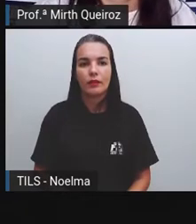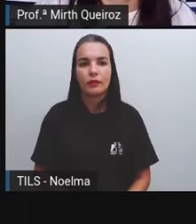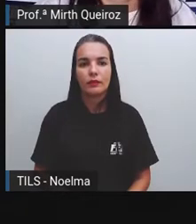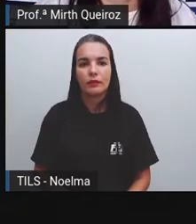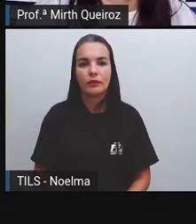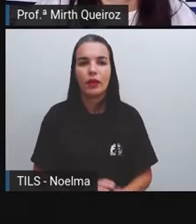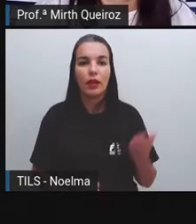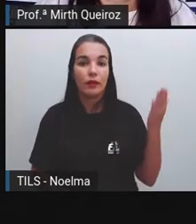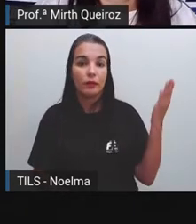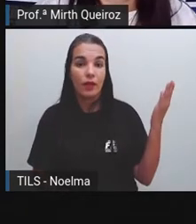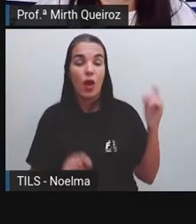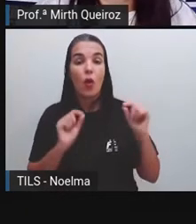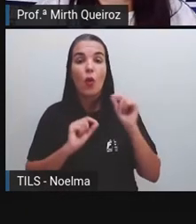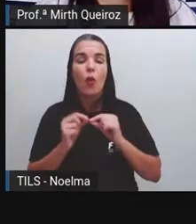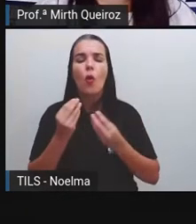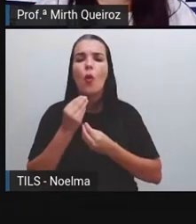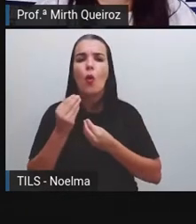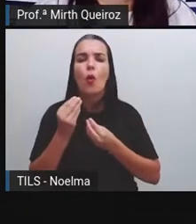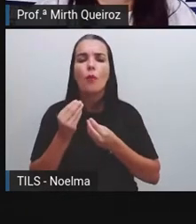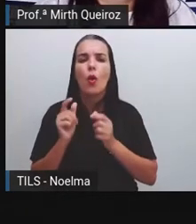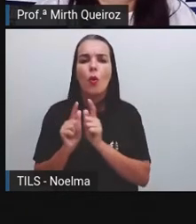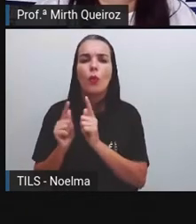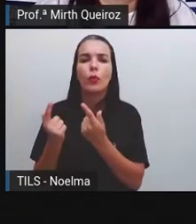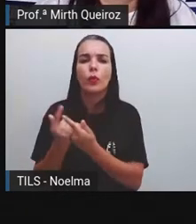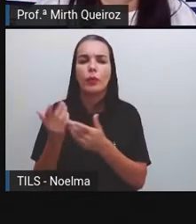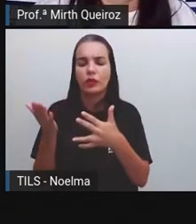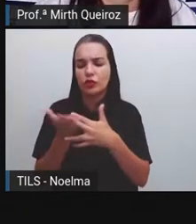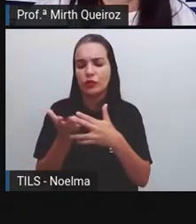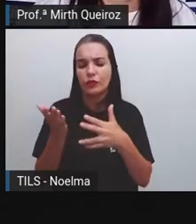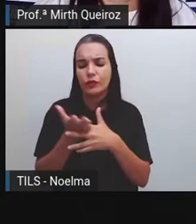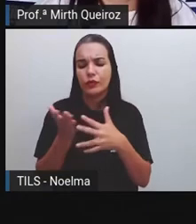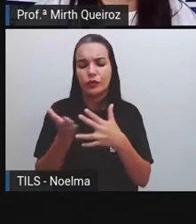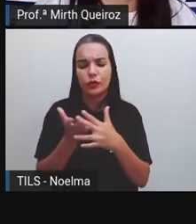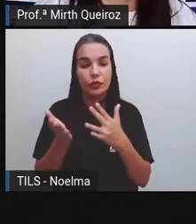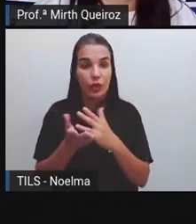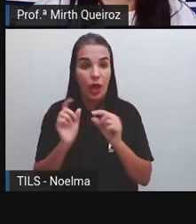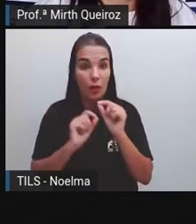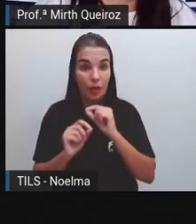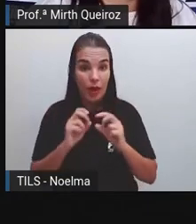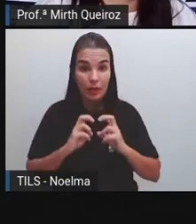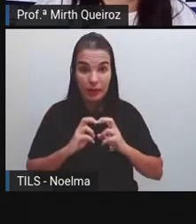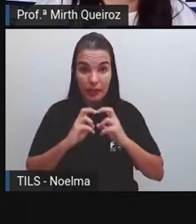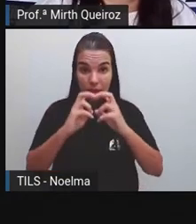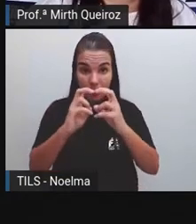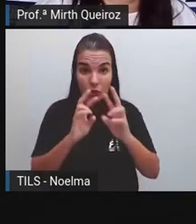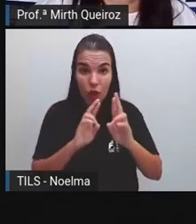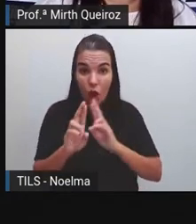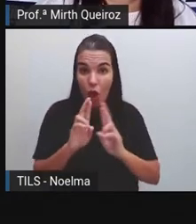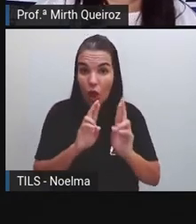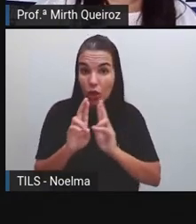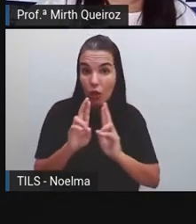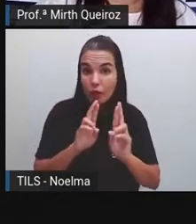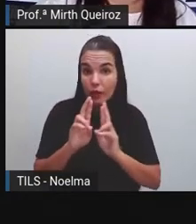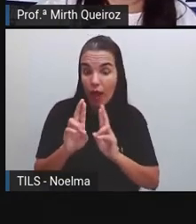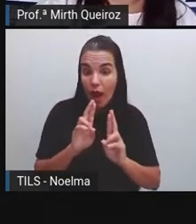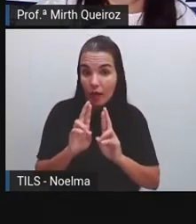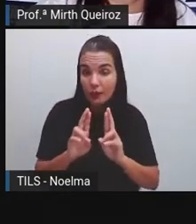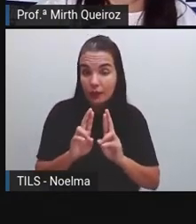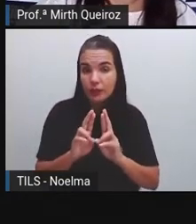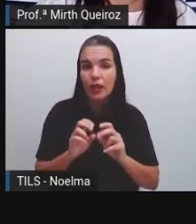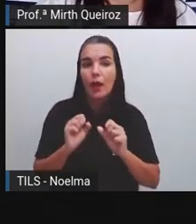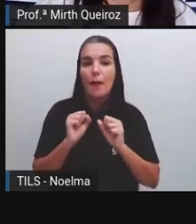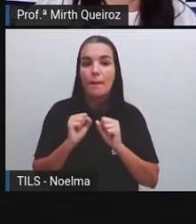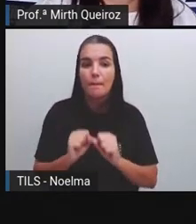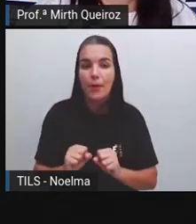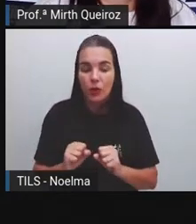Temos aqui... Veja como é que esse grupo é dividido, né? Aí são transportes. Os transportes podem ser rodoviários,